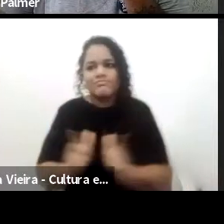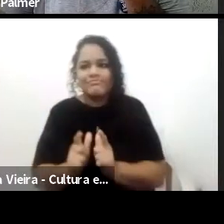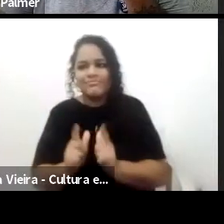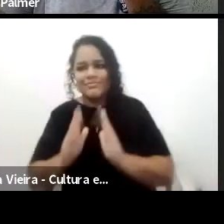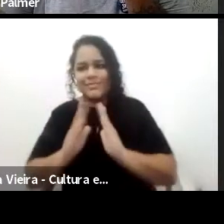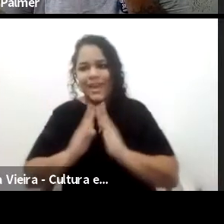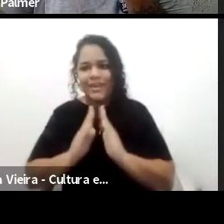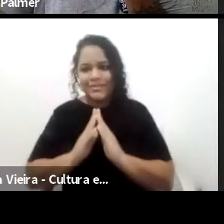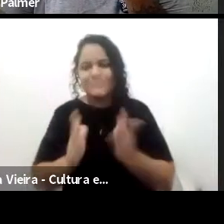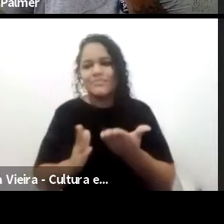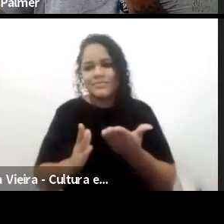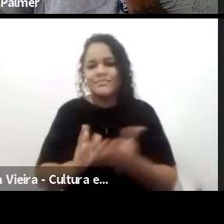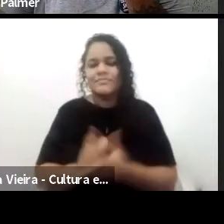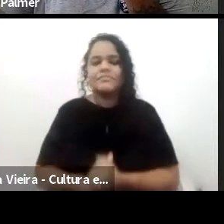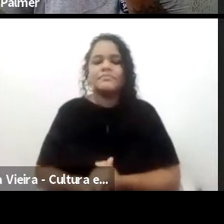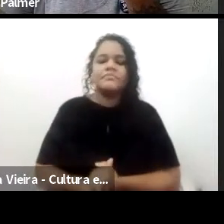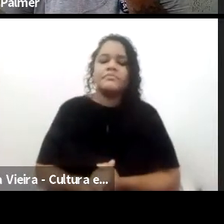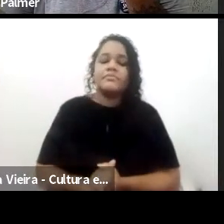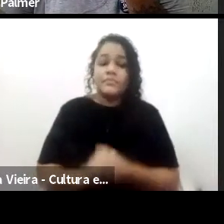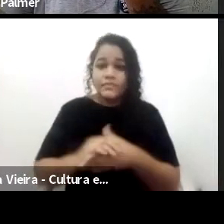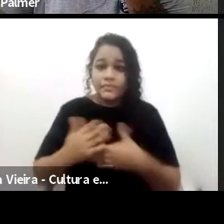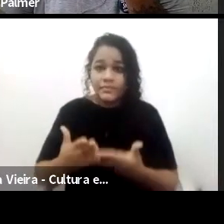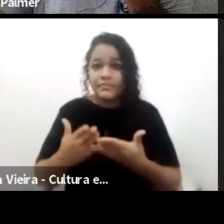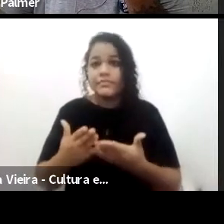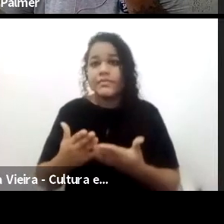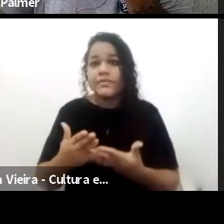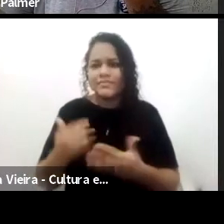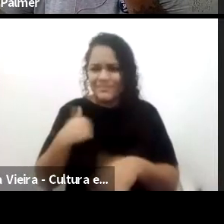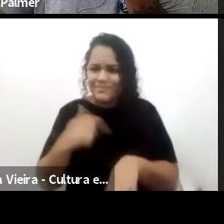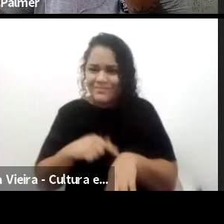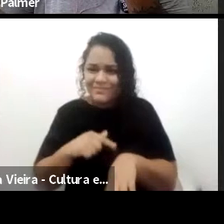aí, meu tempo ainda tem um pouquinho.